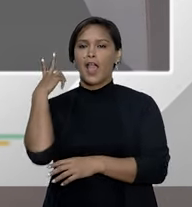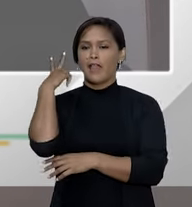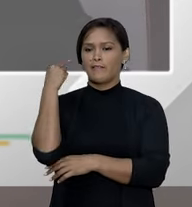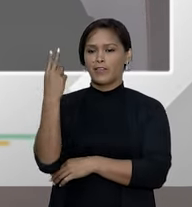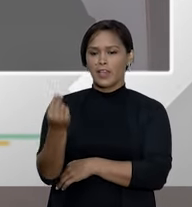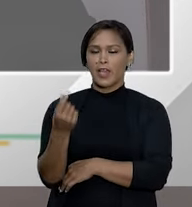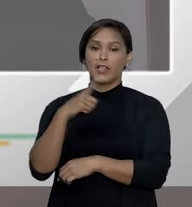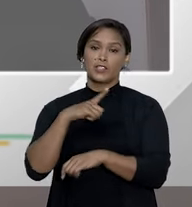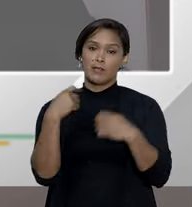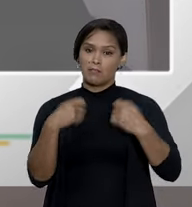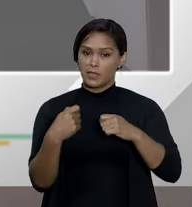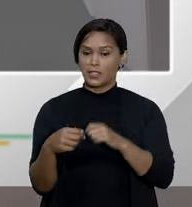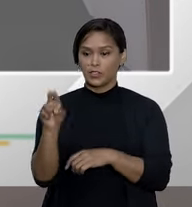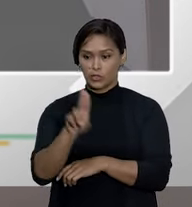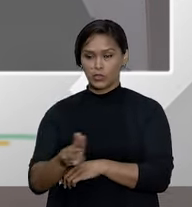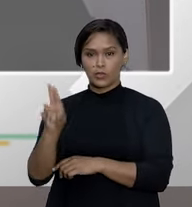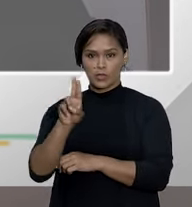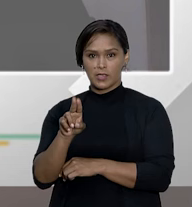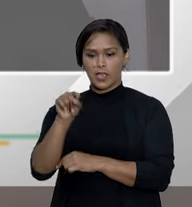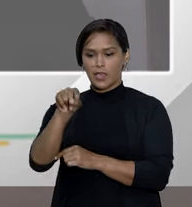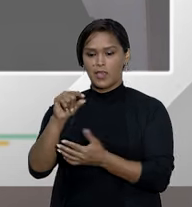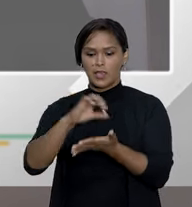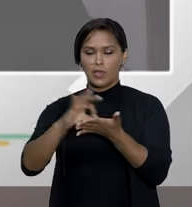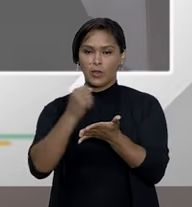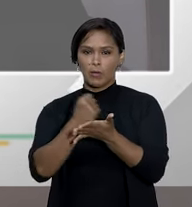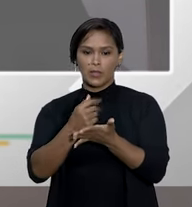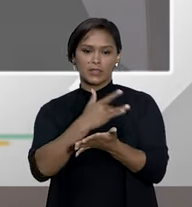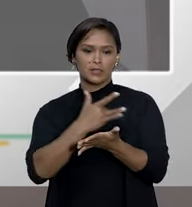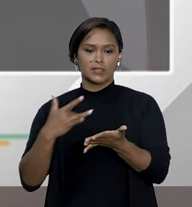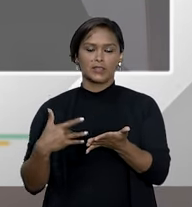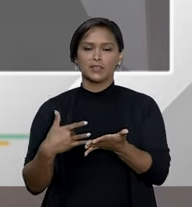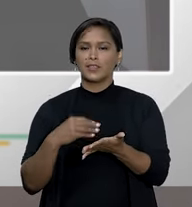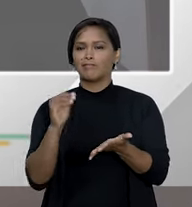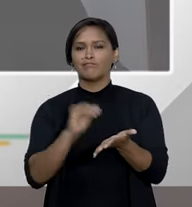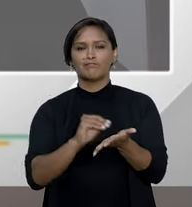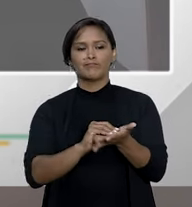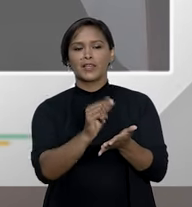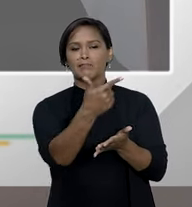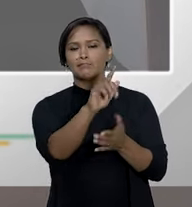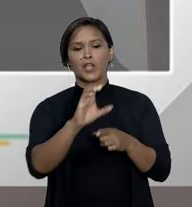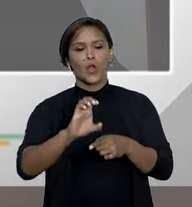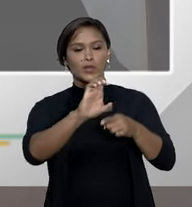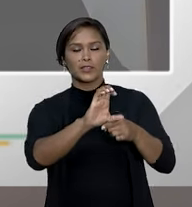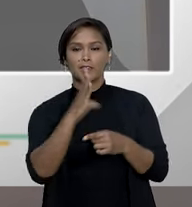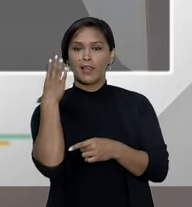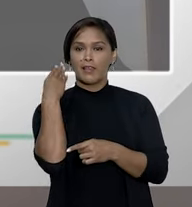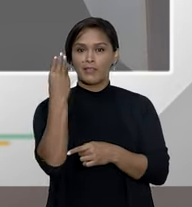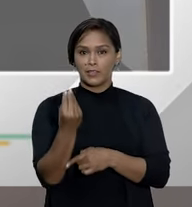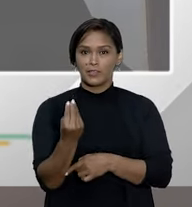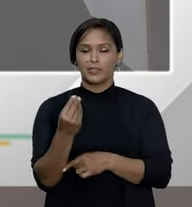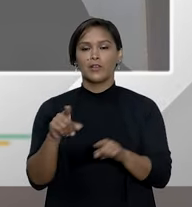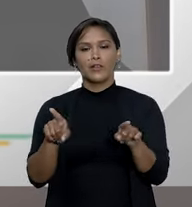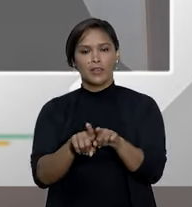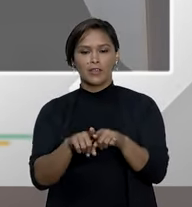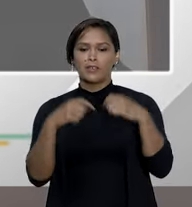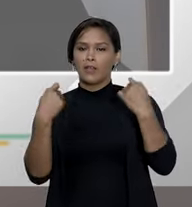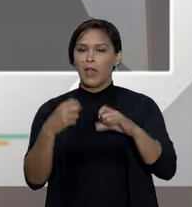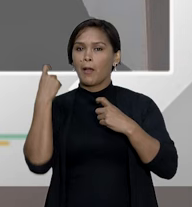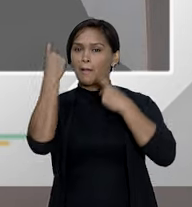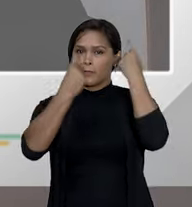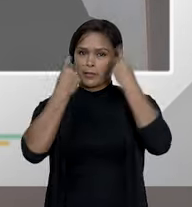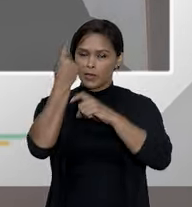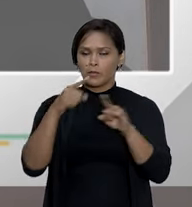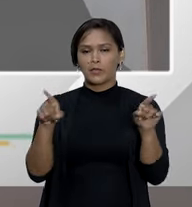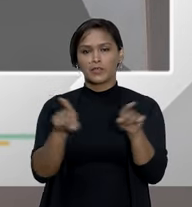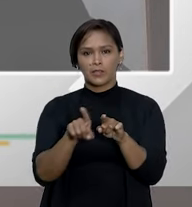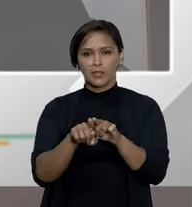precisam de um plano e aquele plano que ele tem não atende naquele determinado estado que ele está viajando então isso é uma preocupação